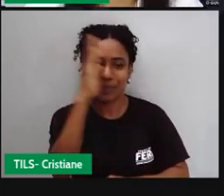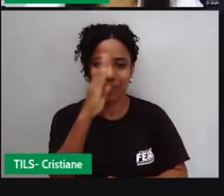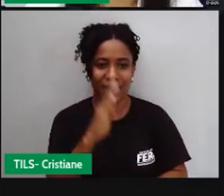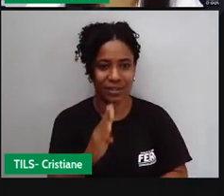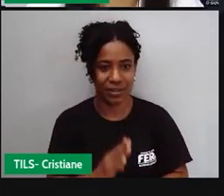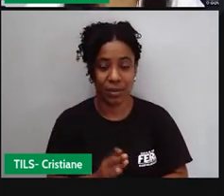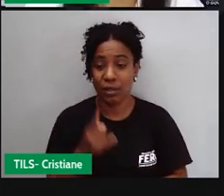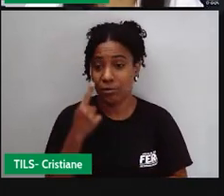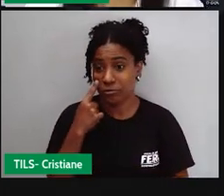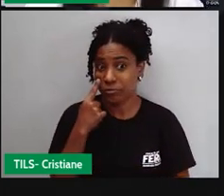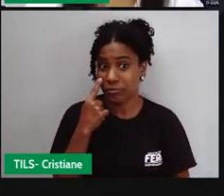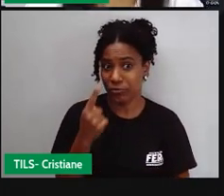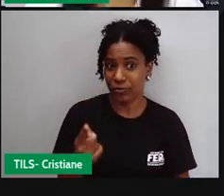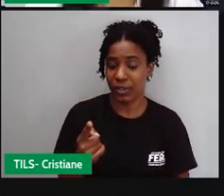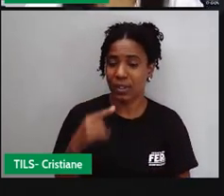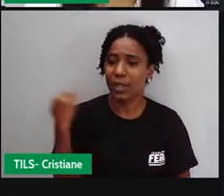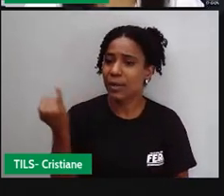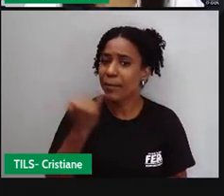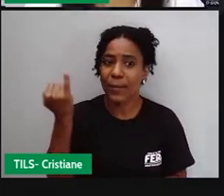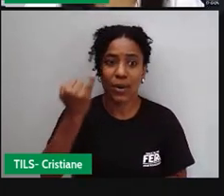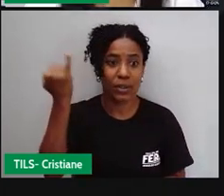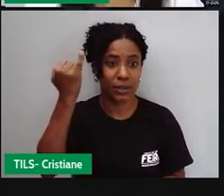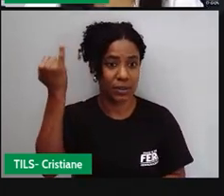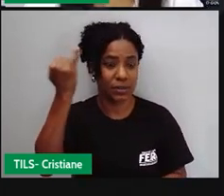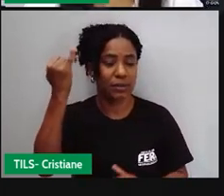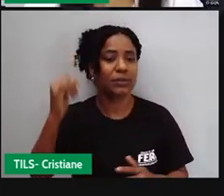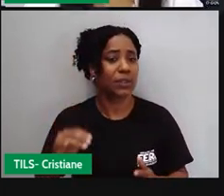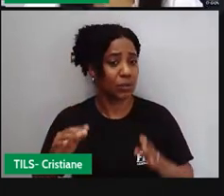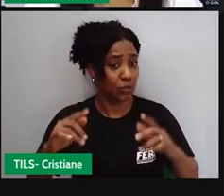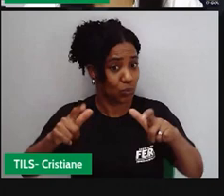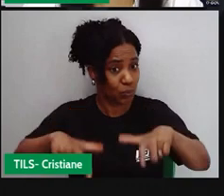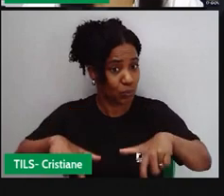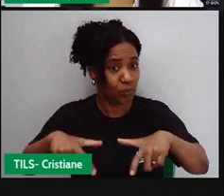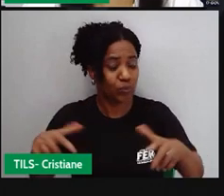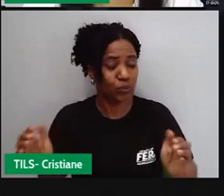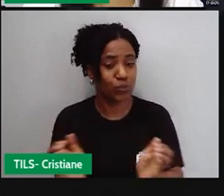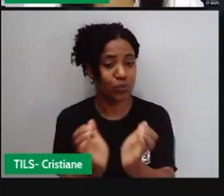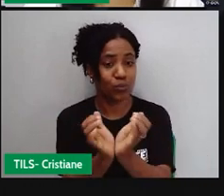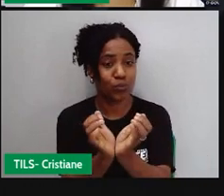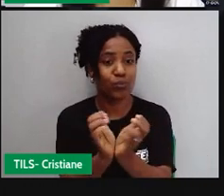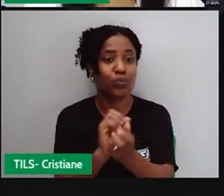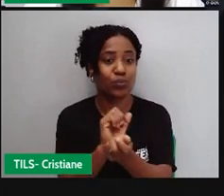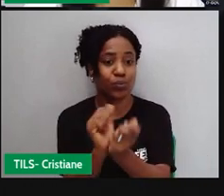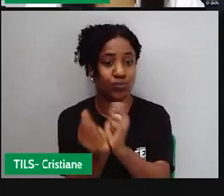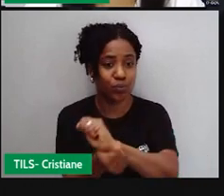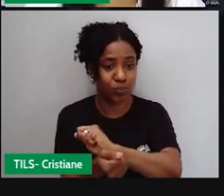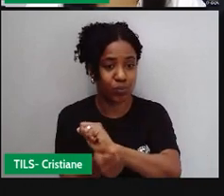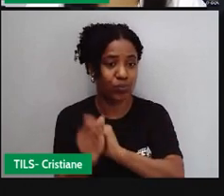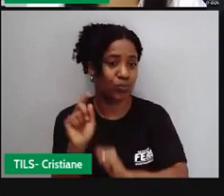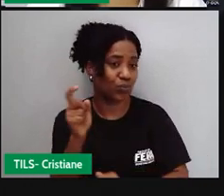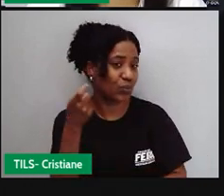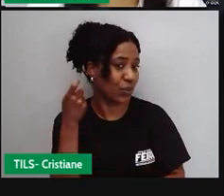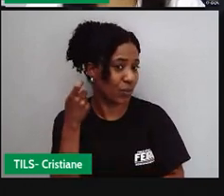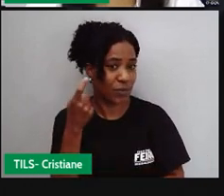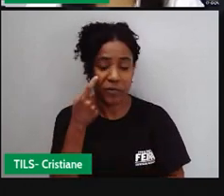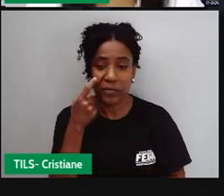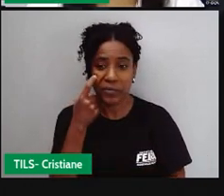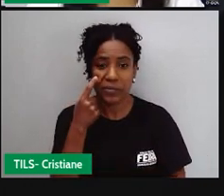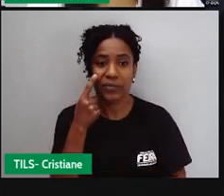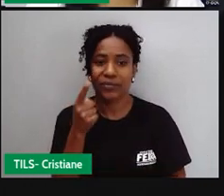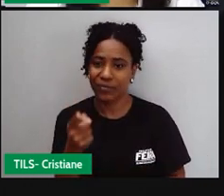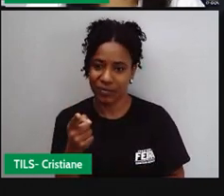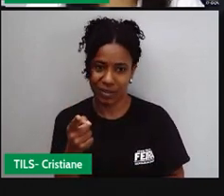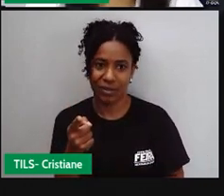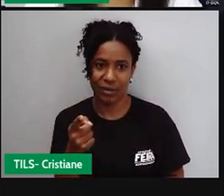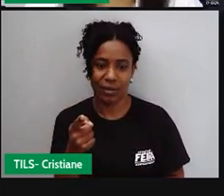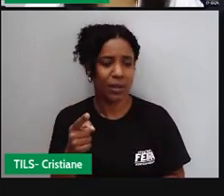importância dos quilombos. Lembrando aí que os quilombos, eles seguem, né? Eles significam toda a